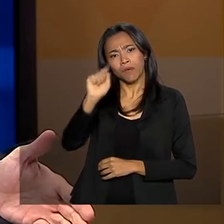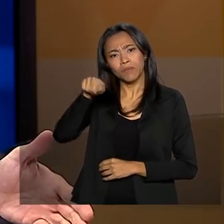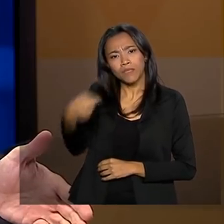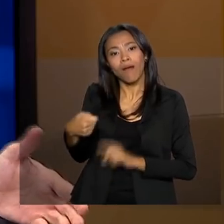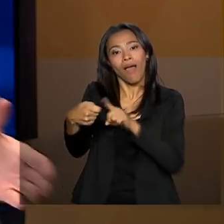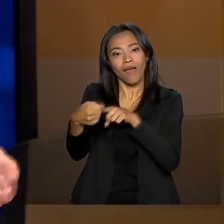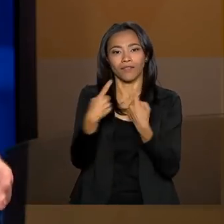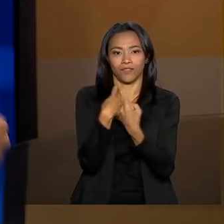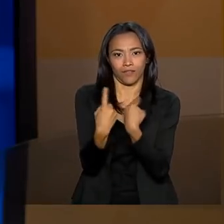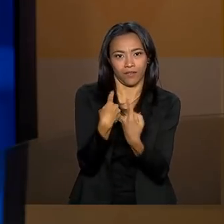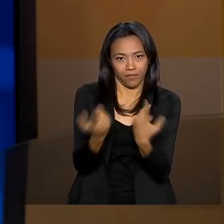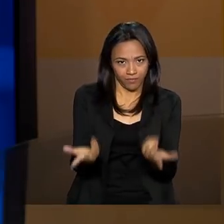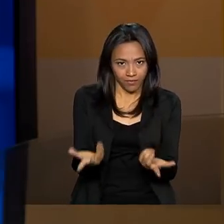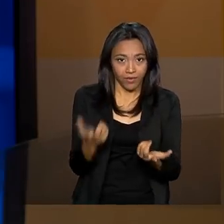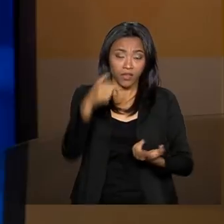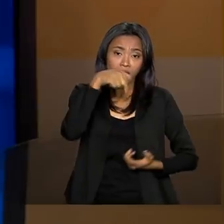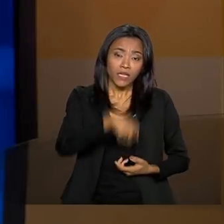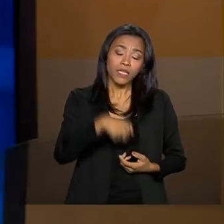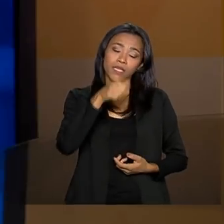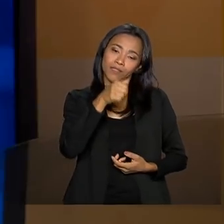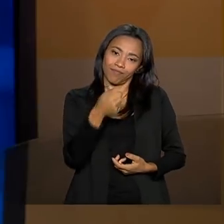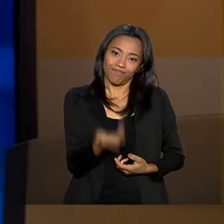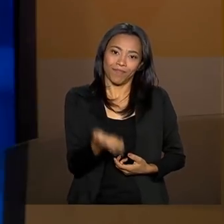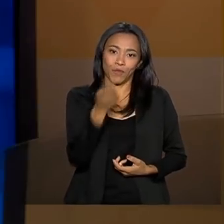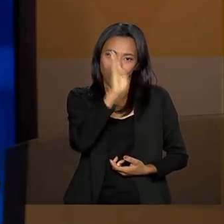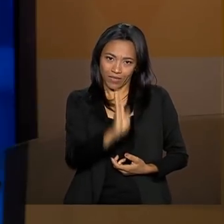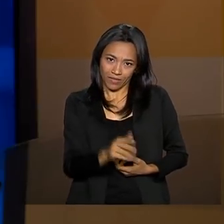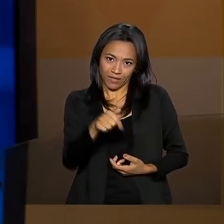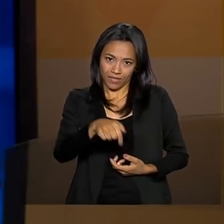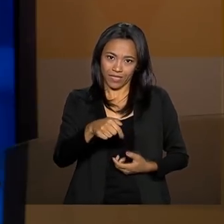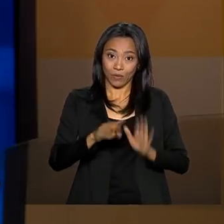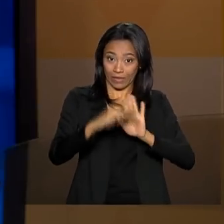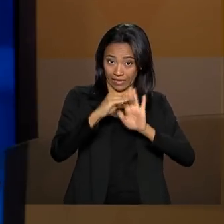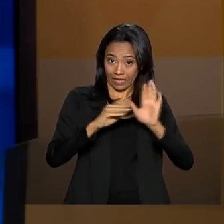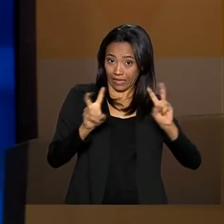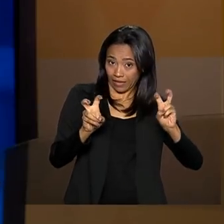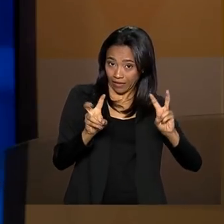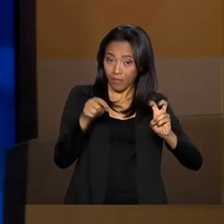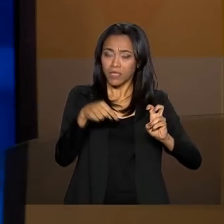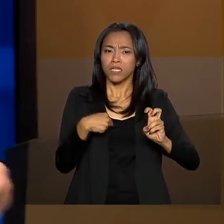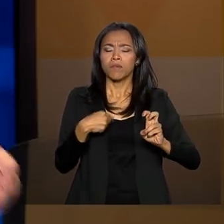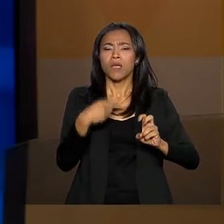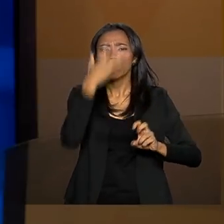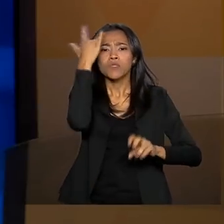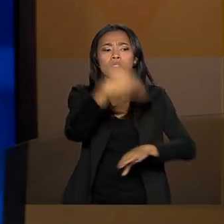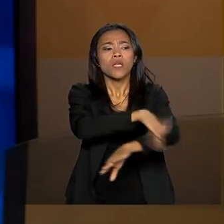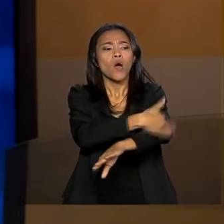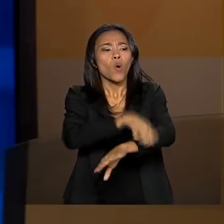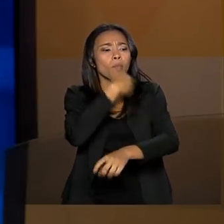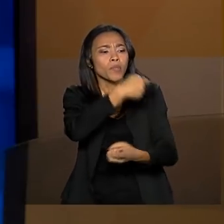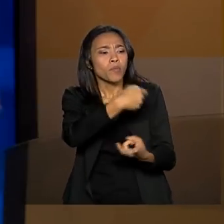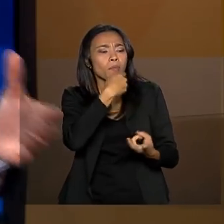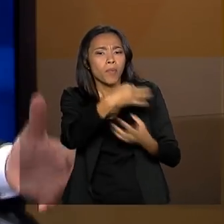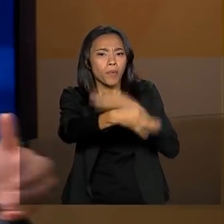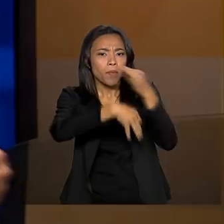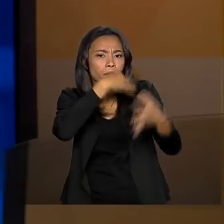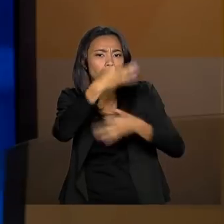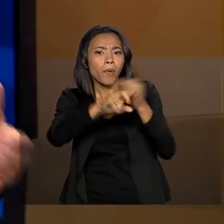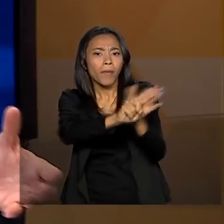o diálogo. E aqui no Brasil em Pauta, a gente sempre traz a opinião das pessoas nas ruas para as autoridades.